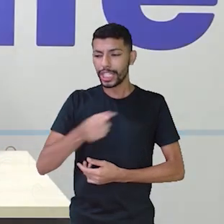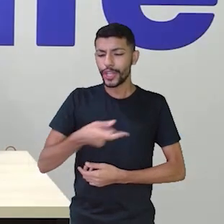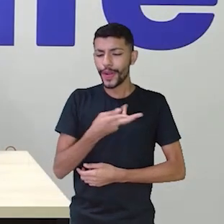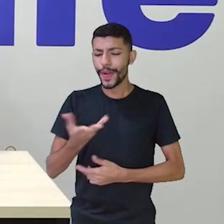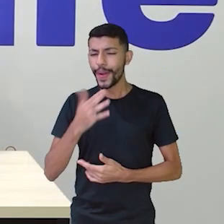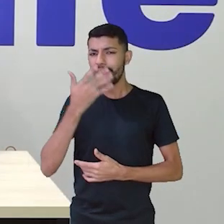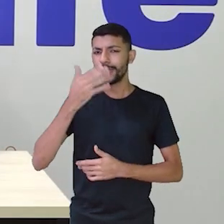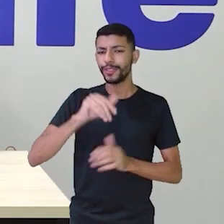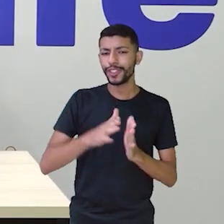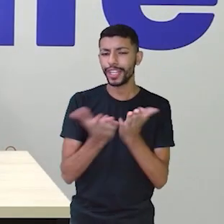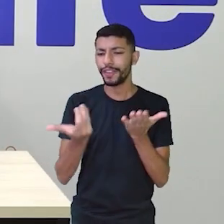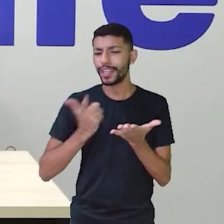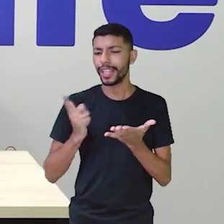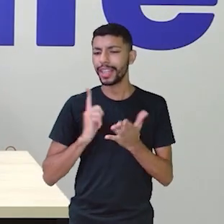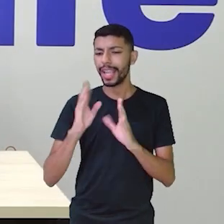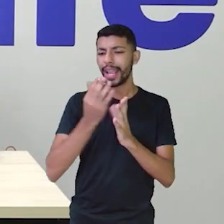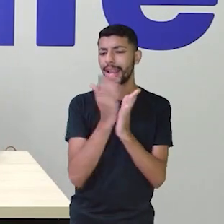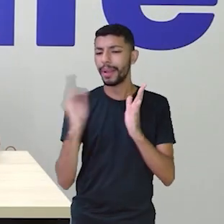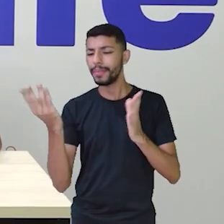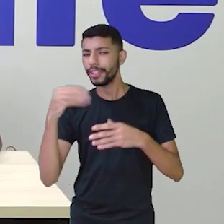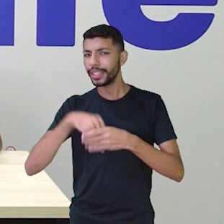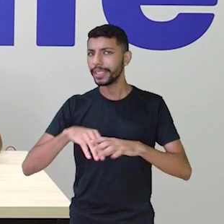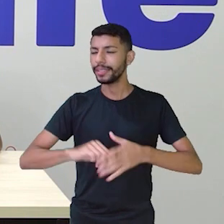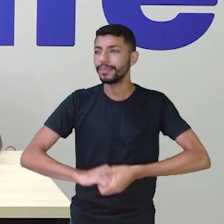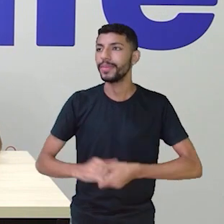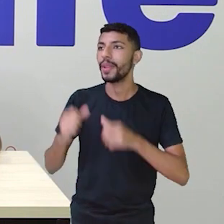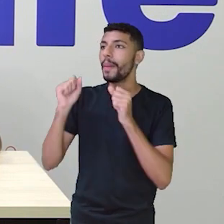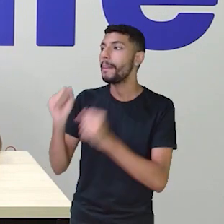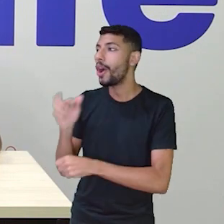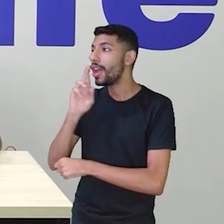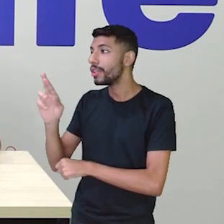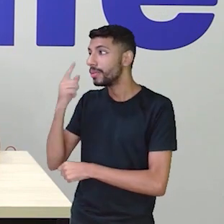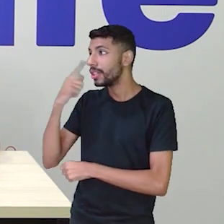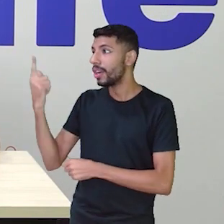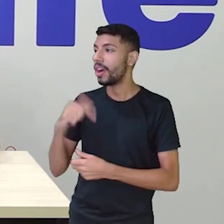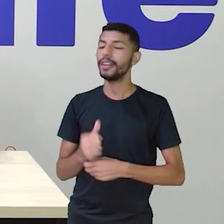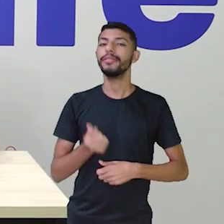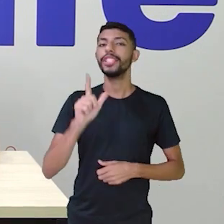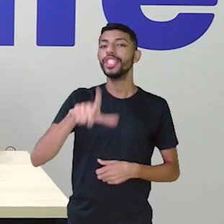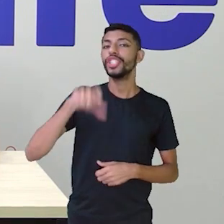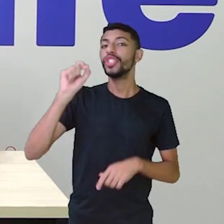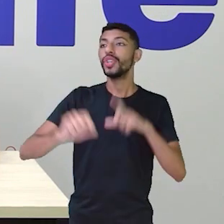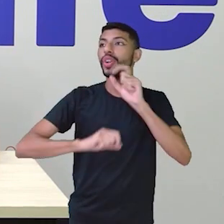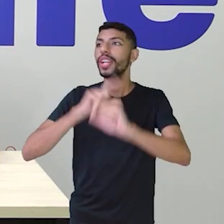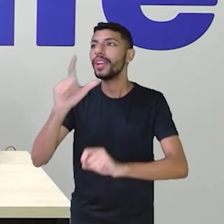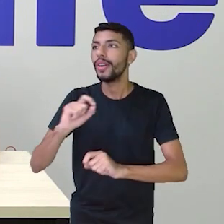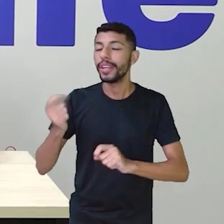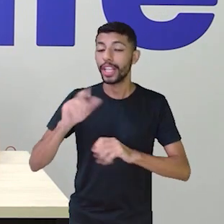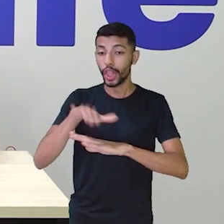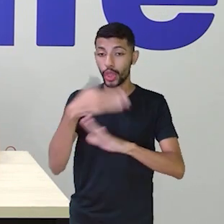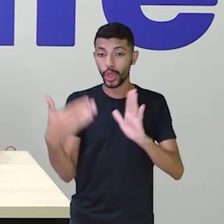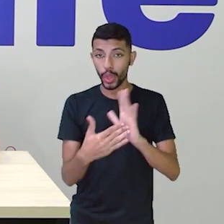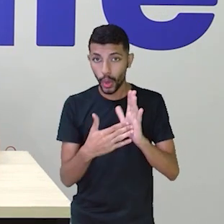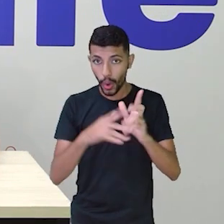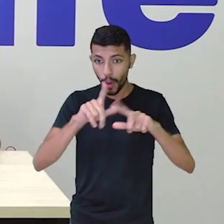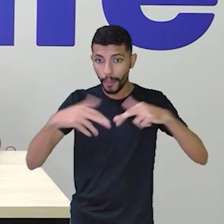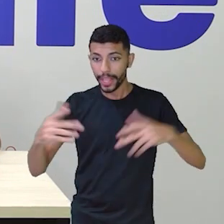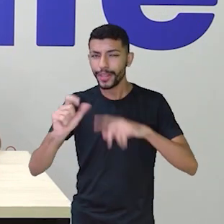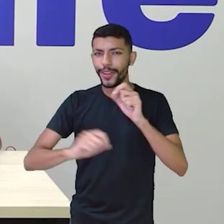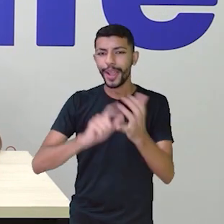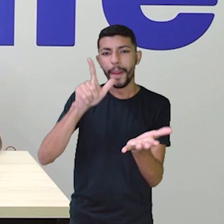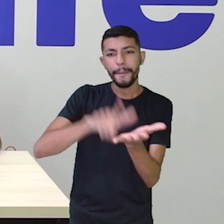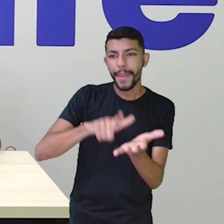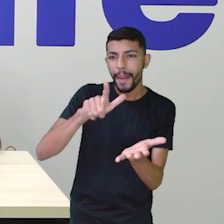biblioteca? Podem resolver aí. Vejam que eles escolheram, né, dentre todos os materiais, o